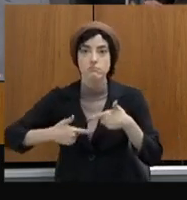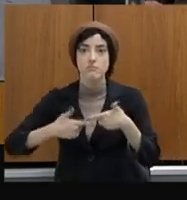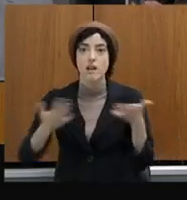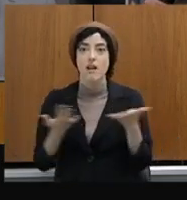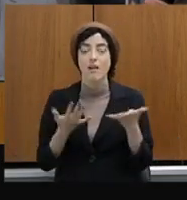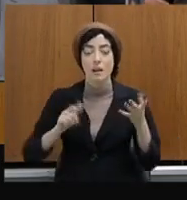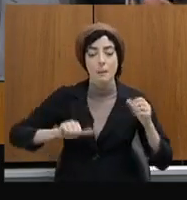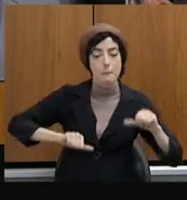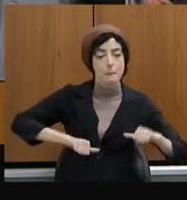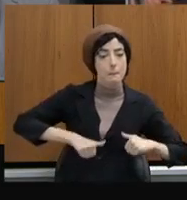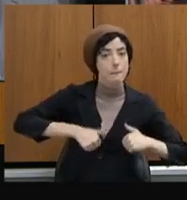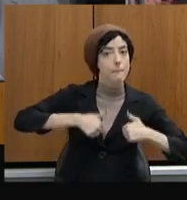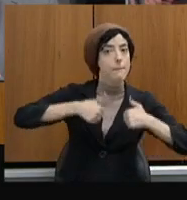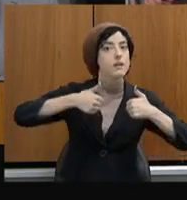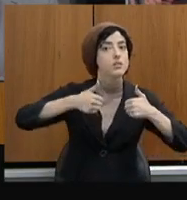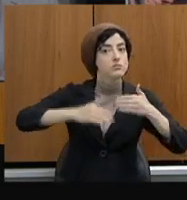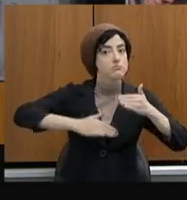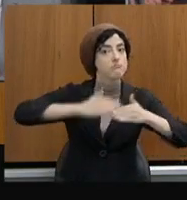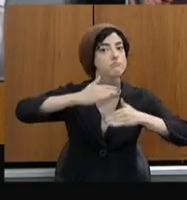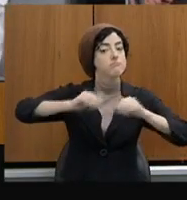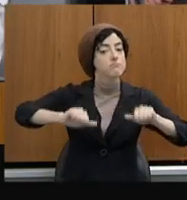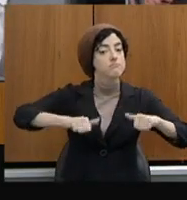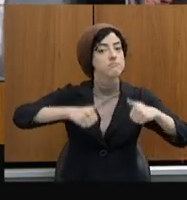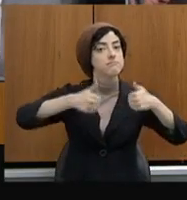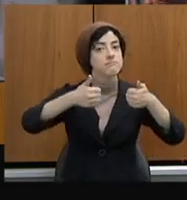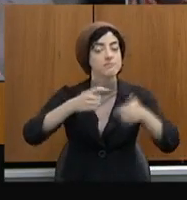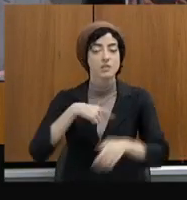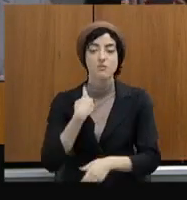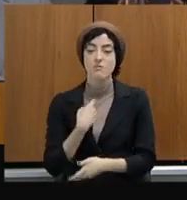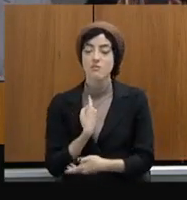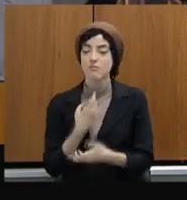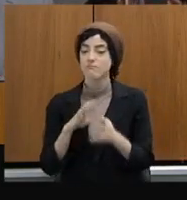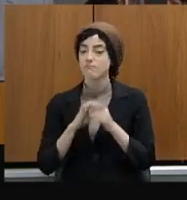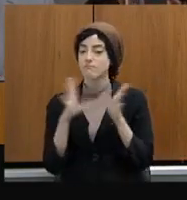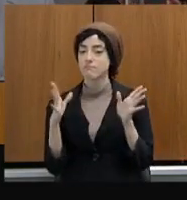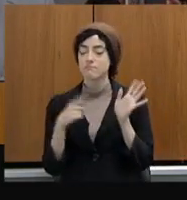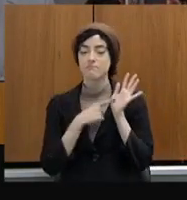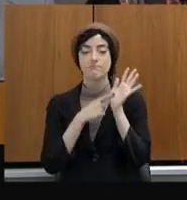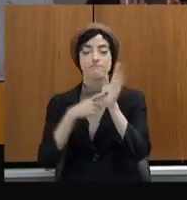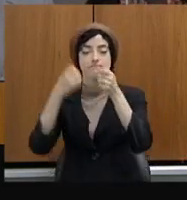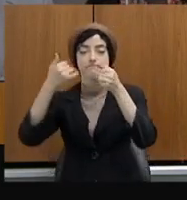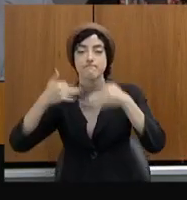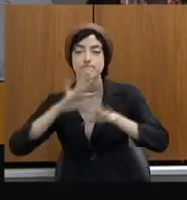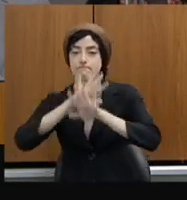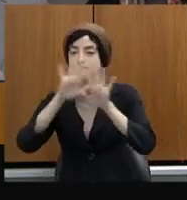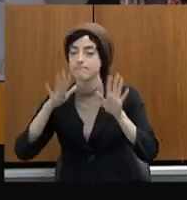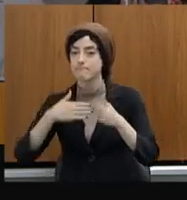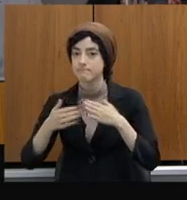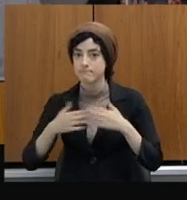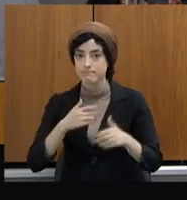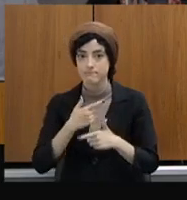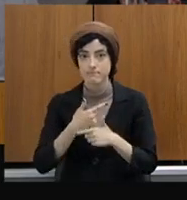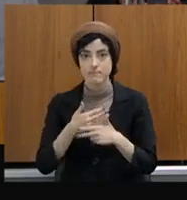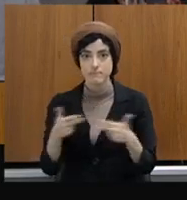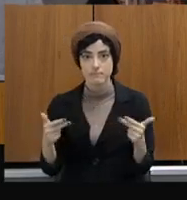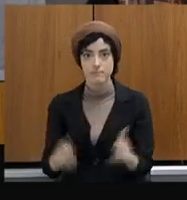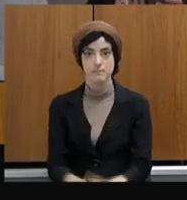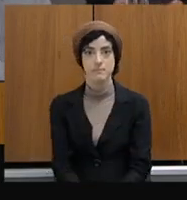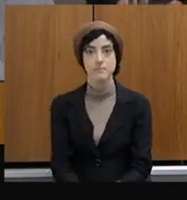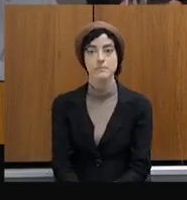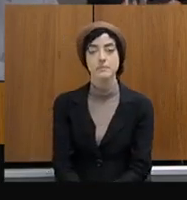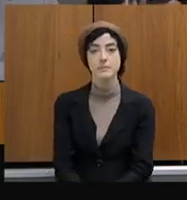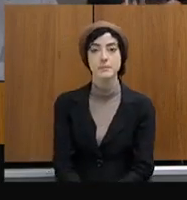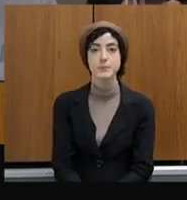prontos também para prestar qualquer esclarecimento acerca da execução. Pode passar? O campo da